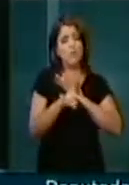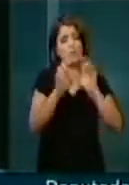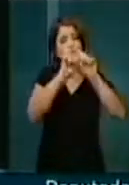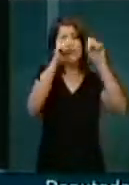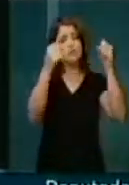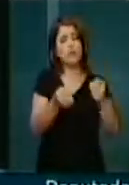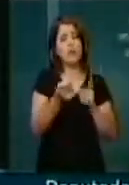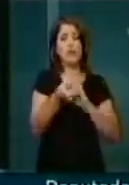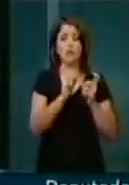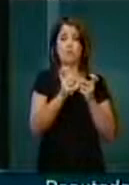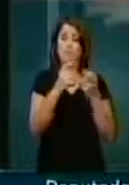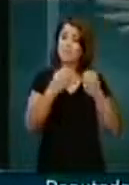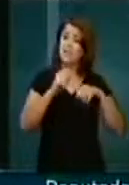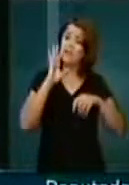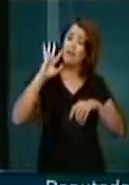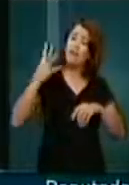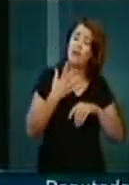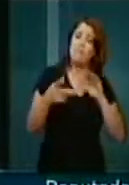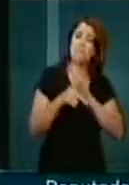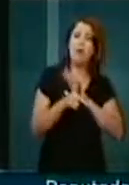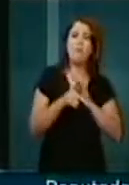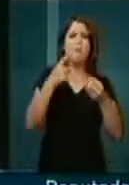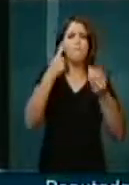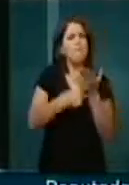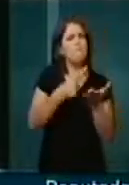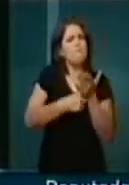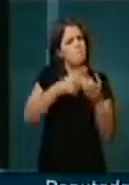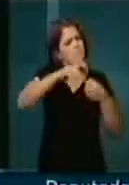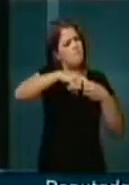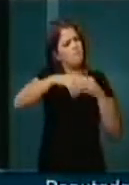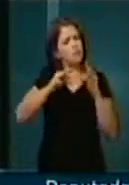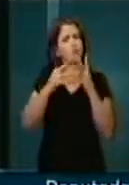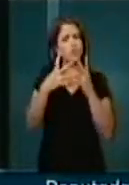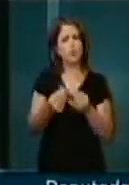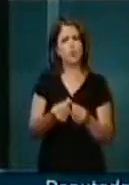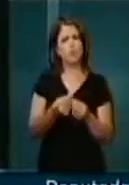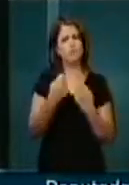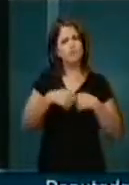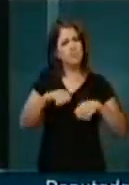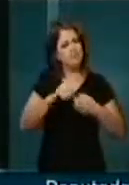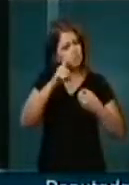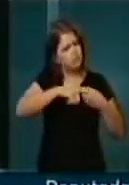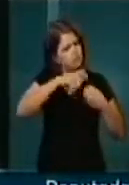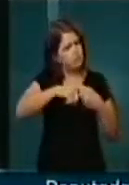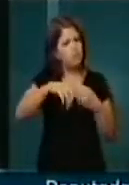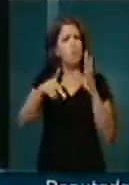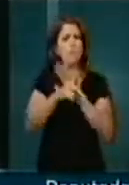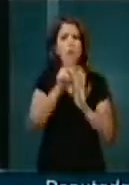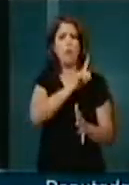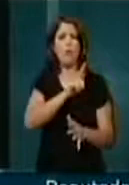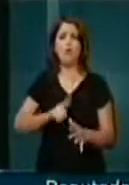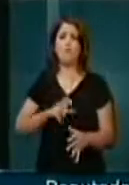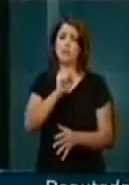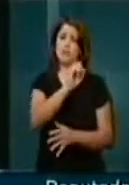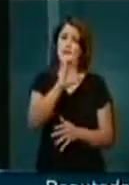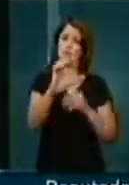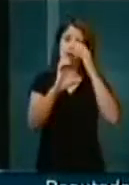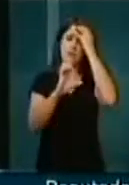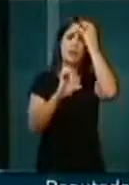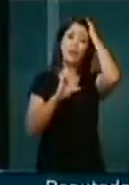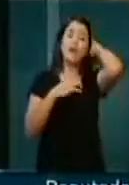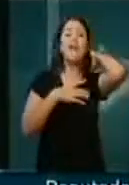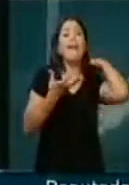administrativo tem que ser através de parceria, presidente, tem que ser através da parceria. E o governo de Santa Catarina